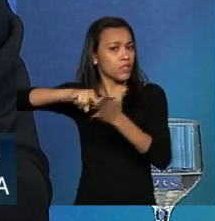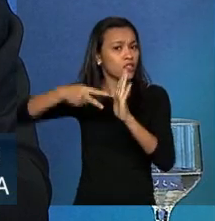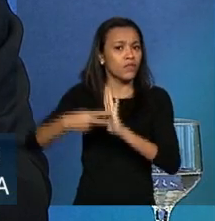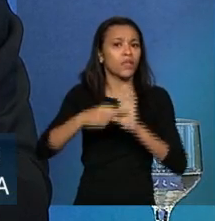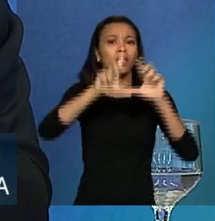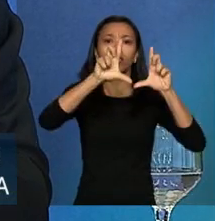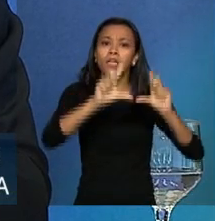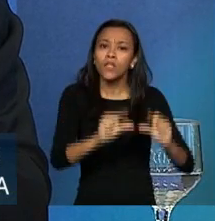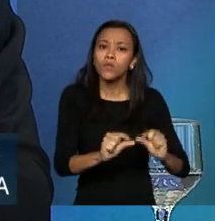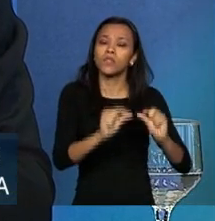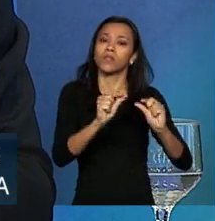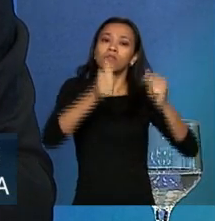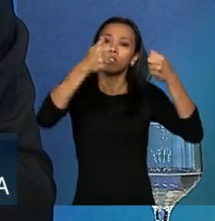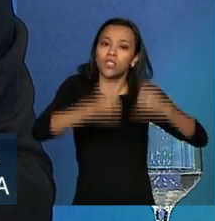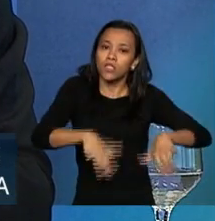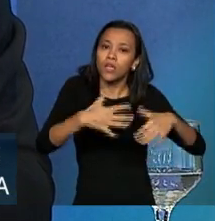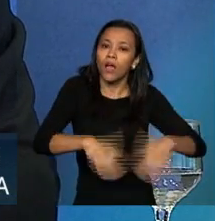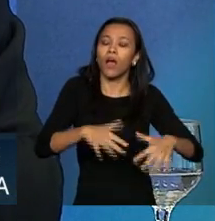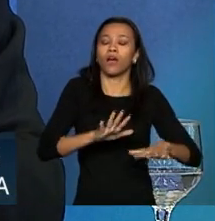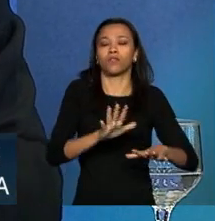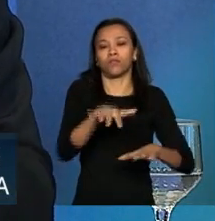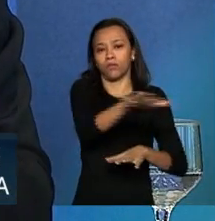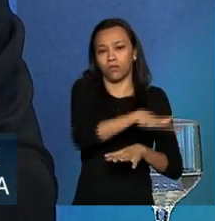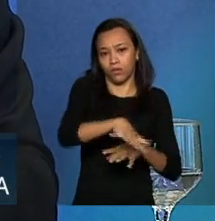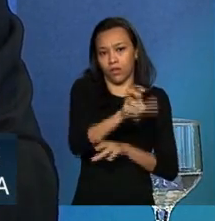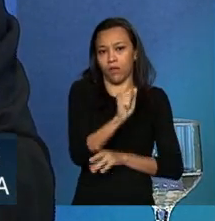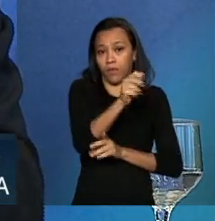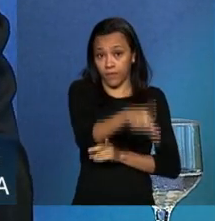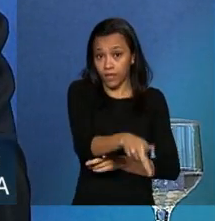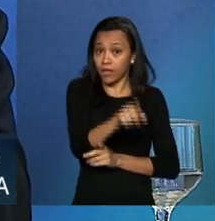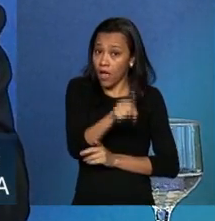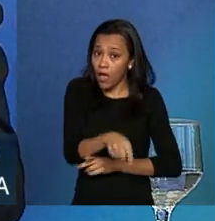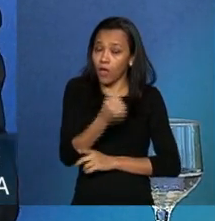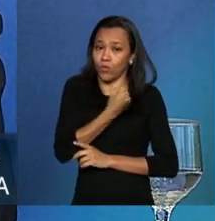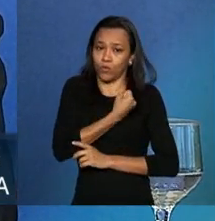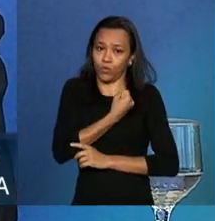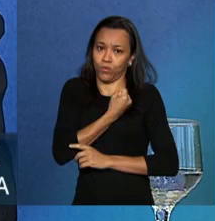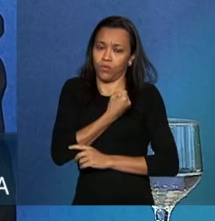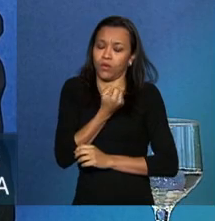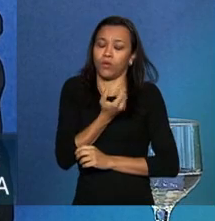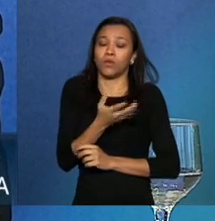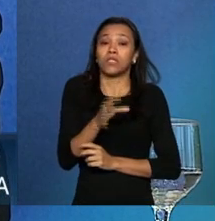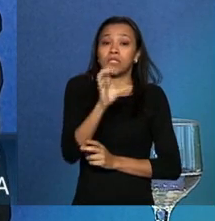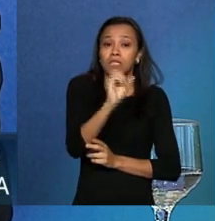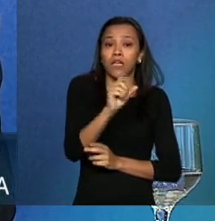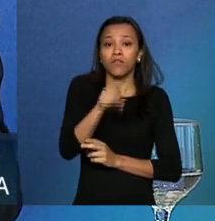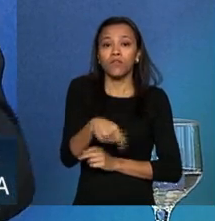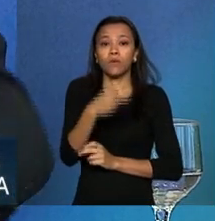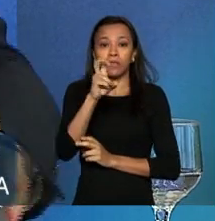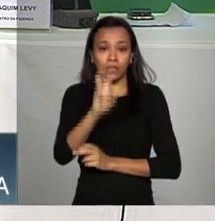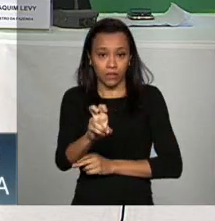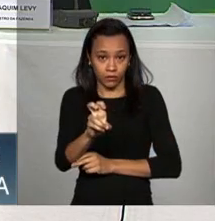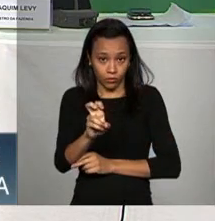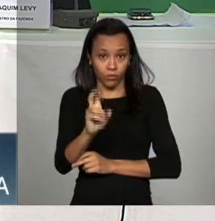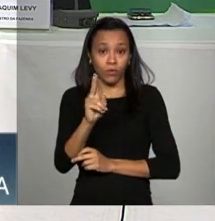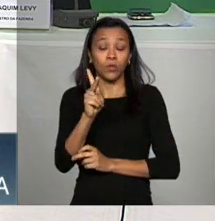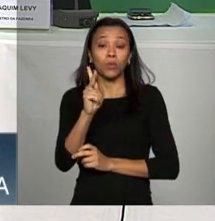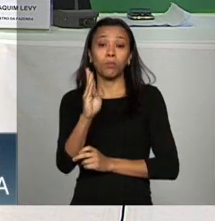redução de despesa da Previdência no longo prazo é o número que eu apresentei cerca de 0,5 ponto percentual do PIB